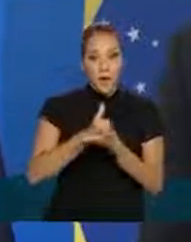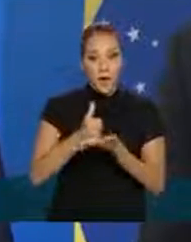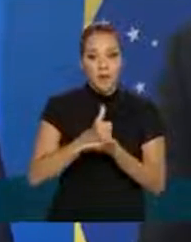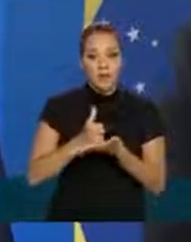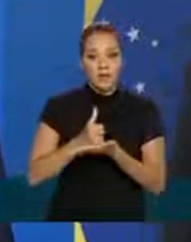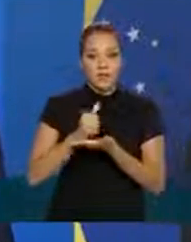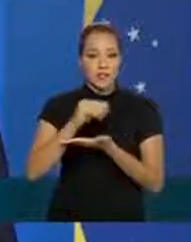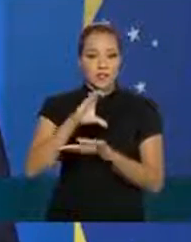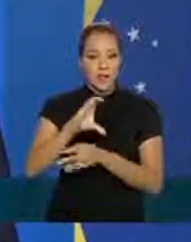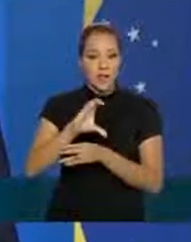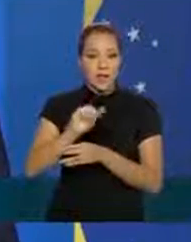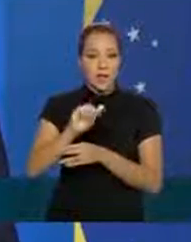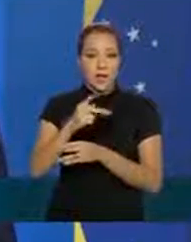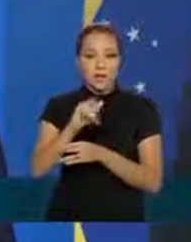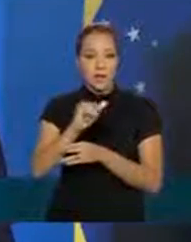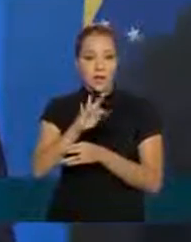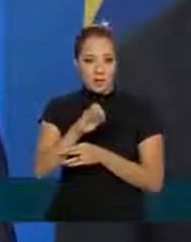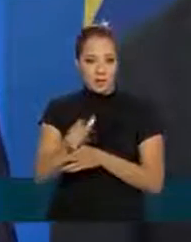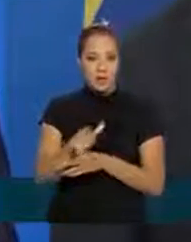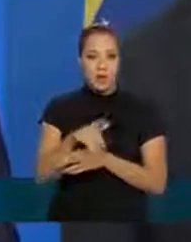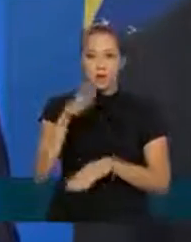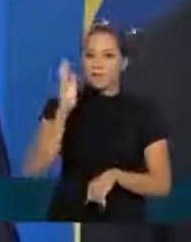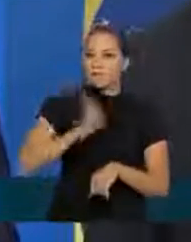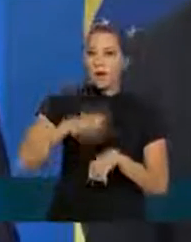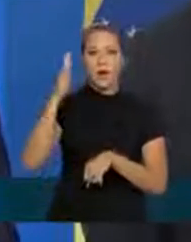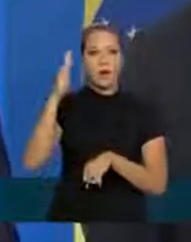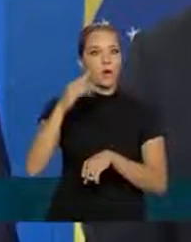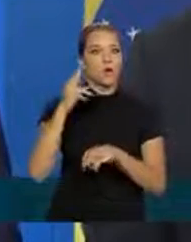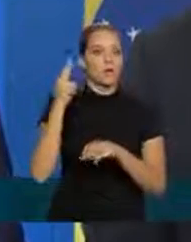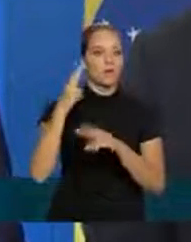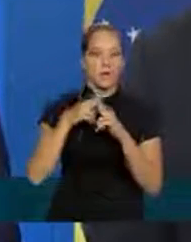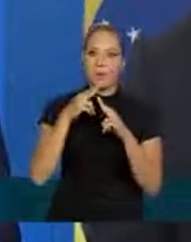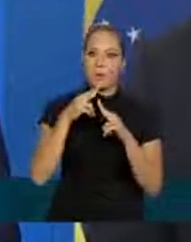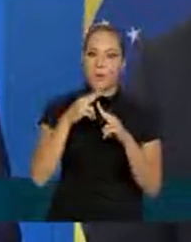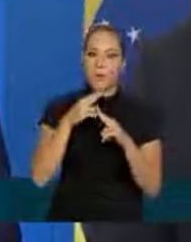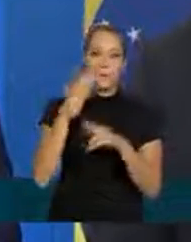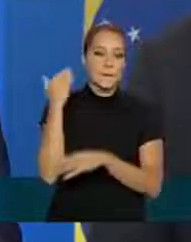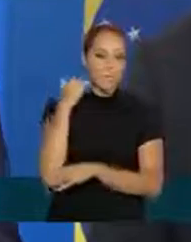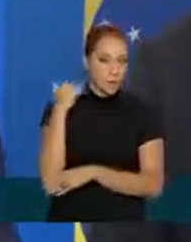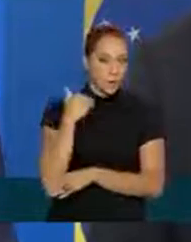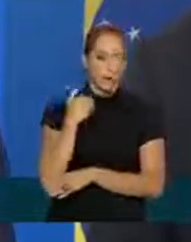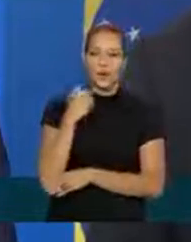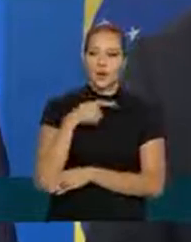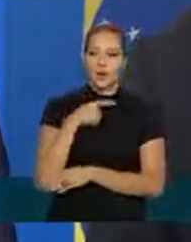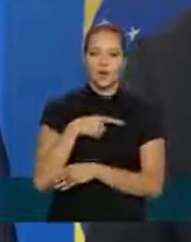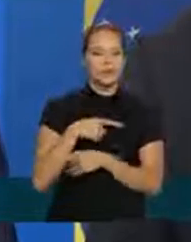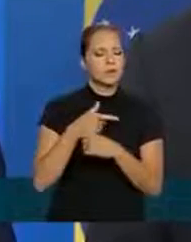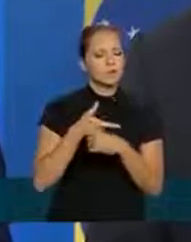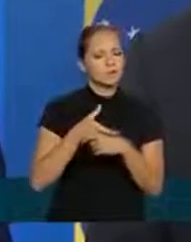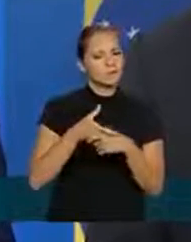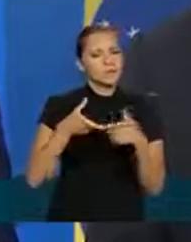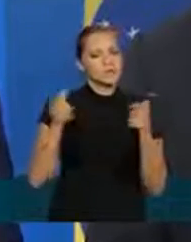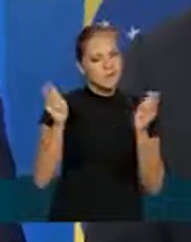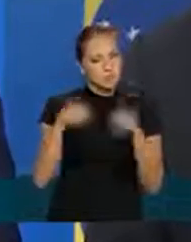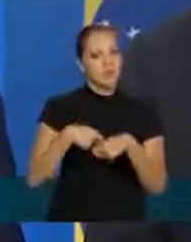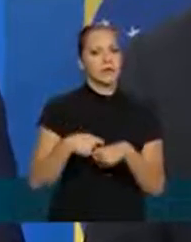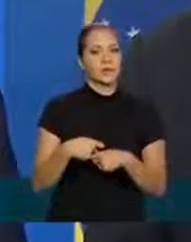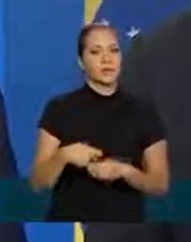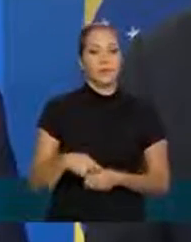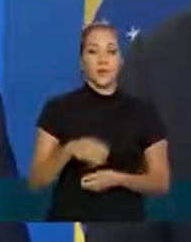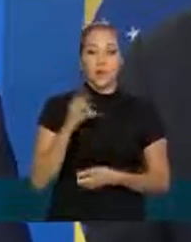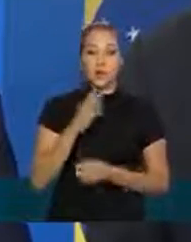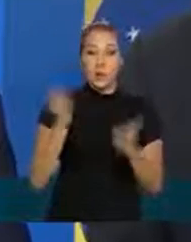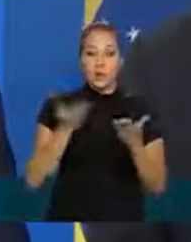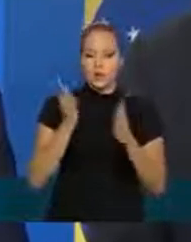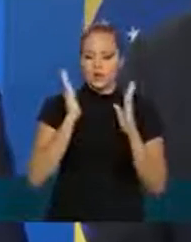capital que se chama índice de Basileia que é o maior entre os bancos os cinco maiores nós temos ampla capacidade porém estamos